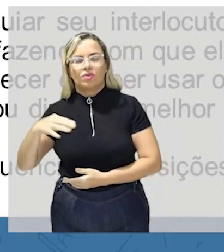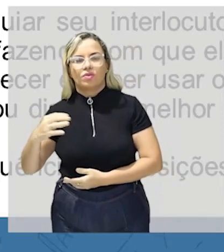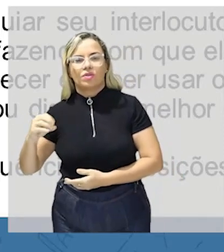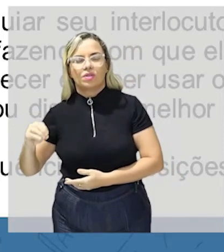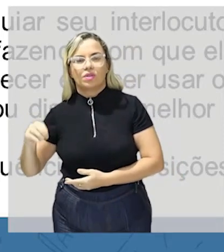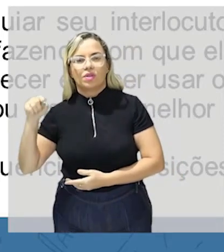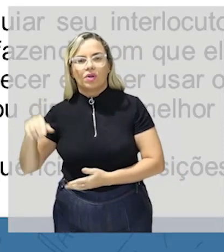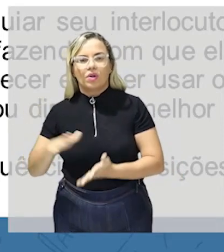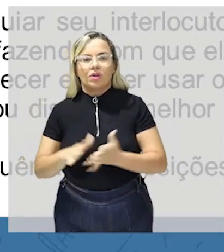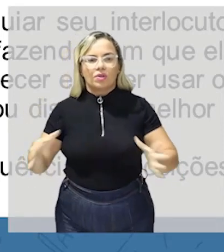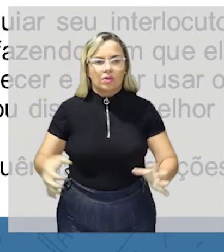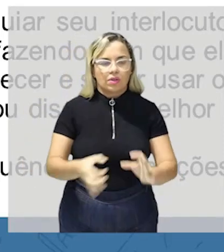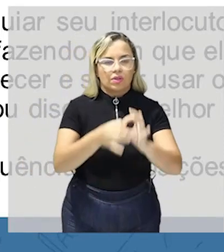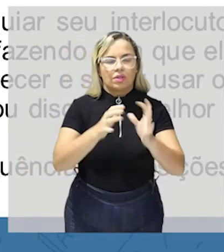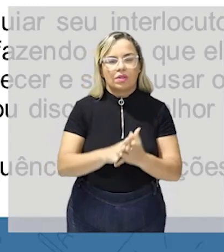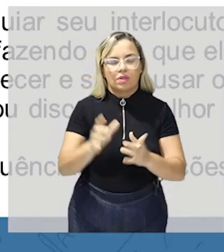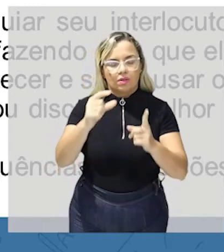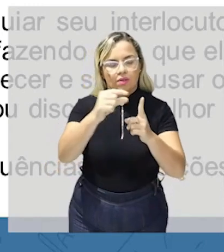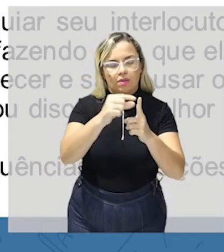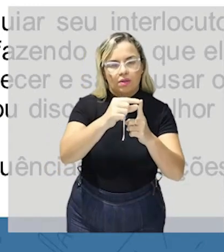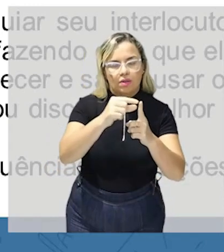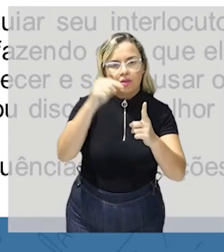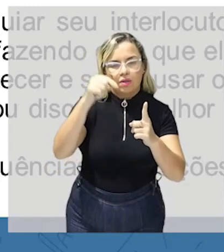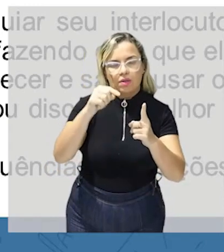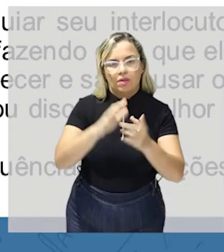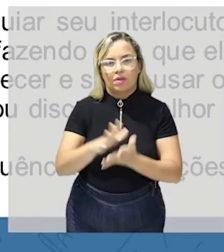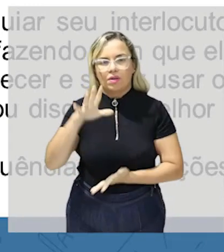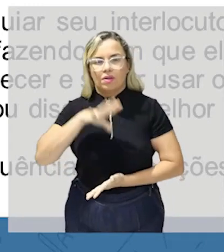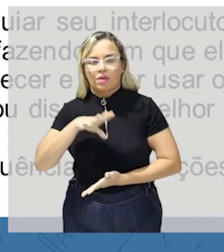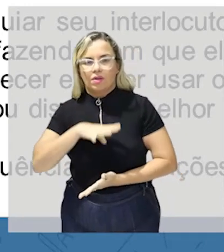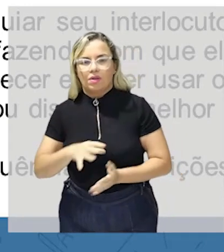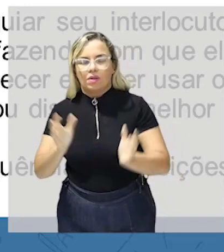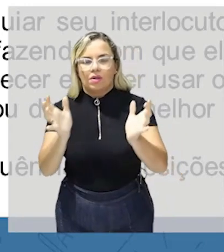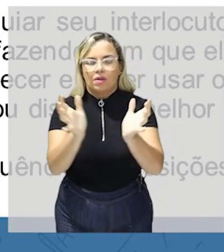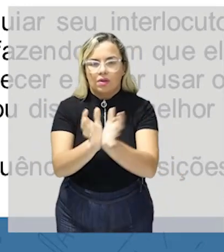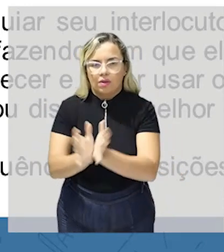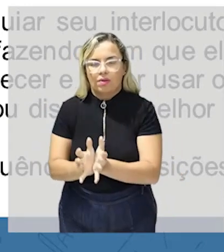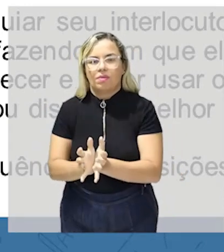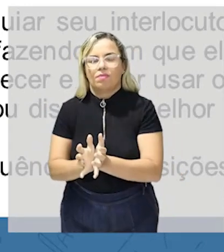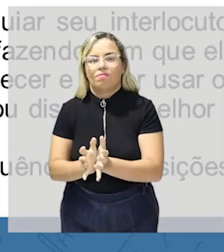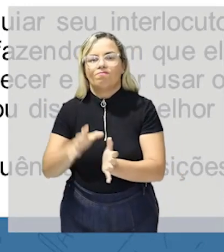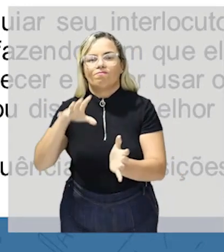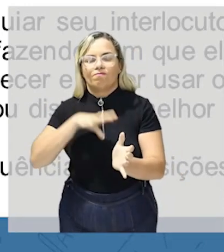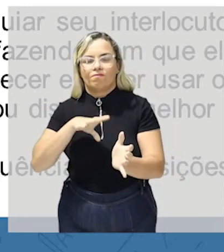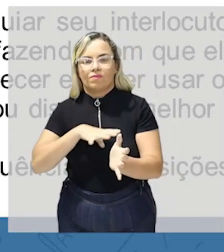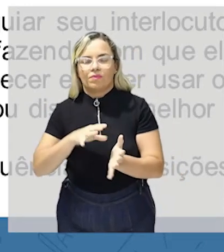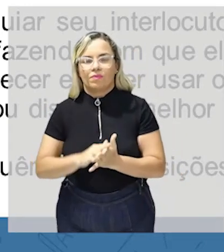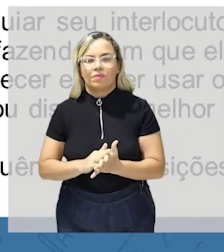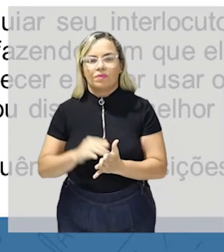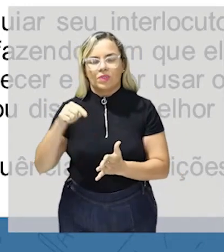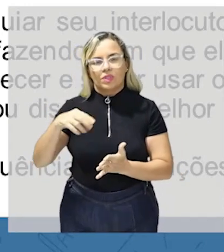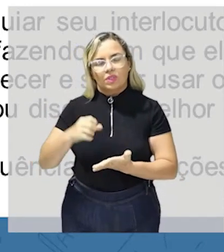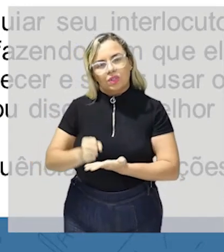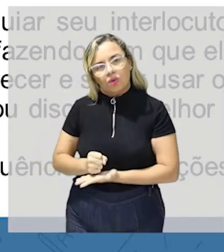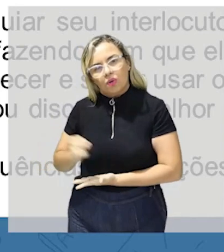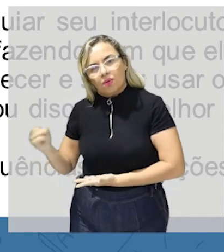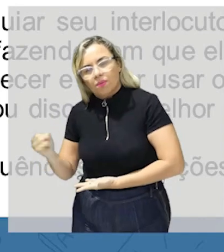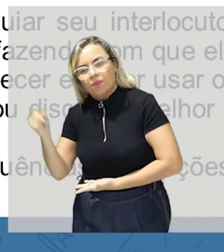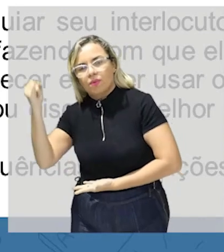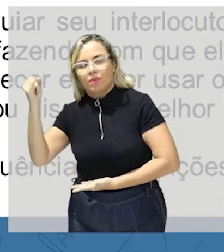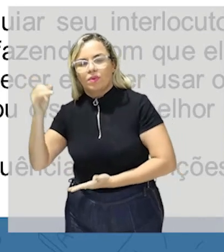termos em português classes de palavras em português que elas são fundamentais na construção de